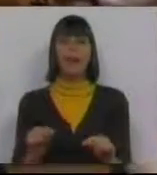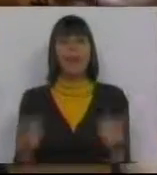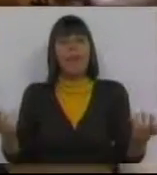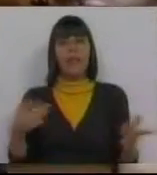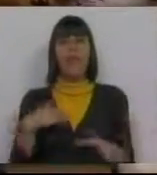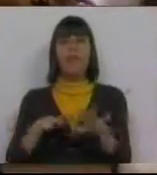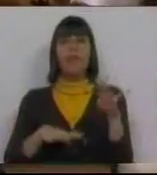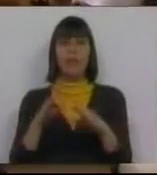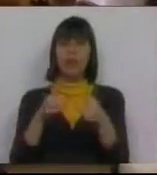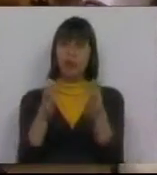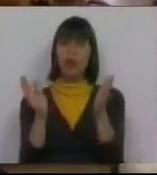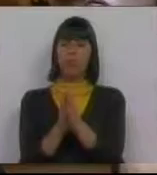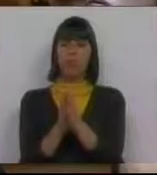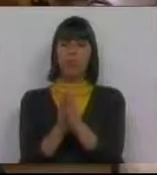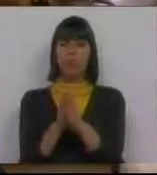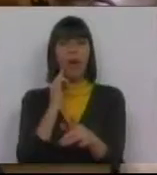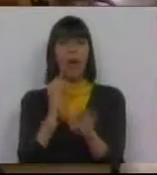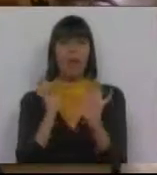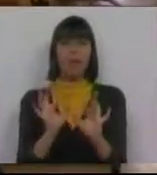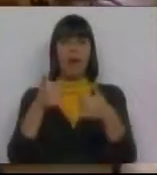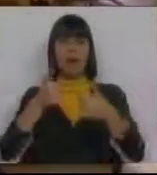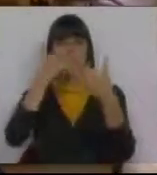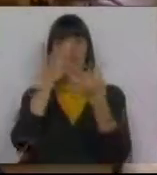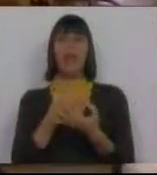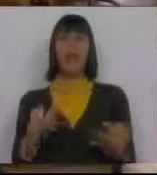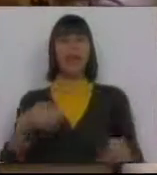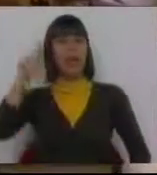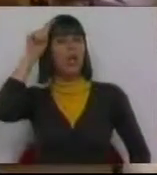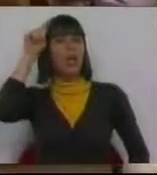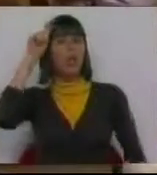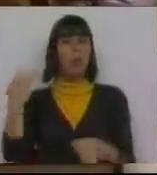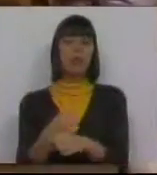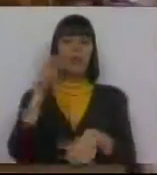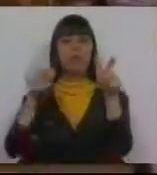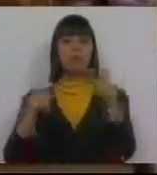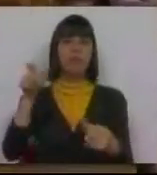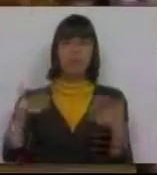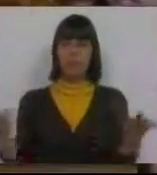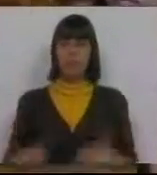e lhes fazemos a todos a bem, da dignidade e do respeito pelos trabalhadores. Obrigado. Obrigado. Obrigado. Obrigado.